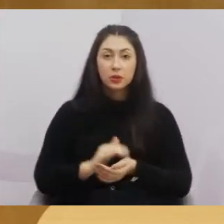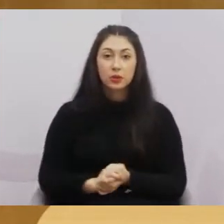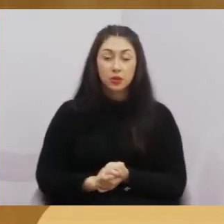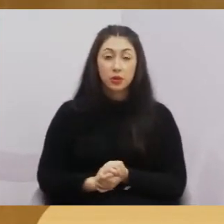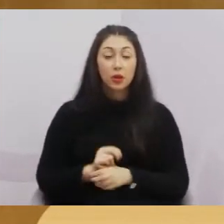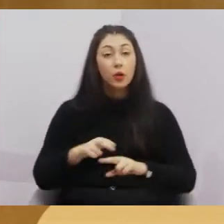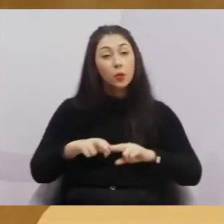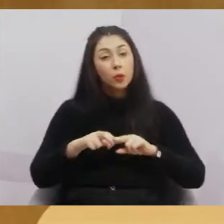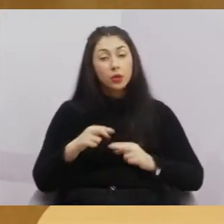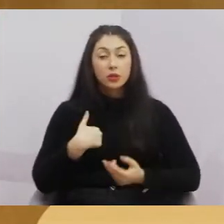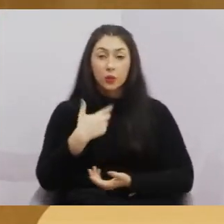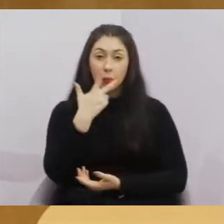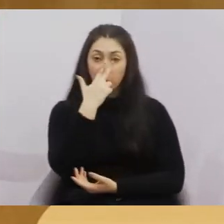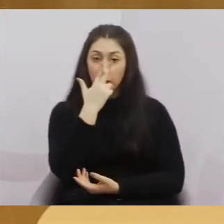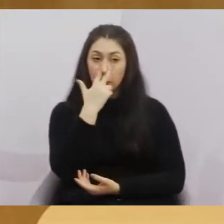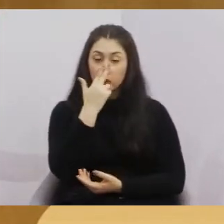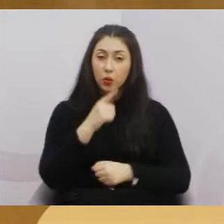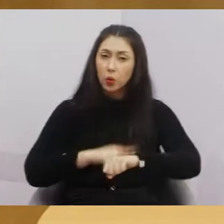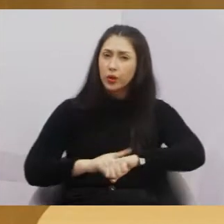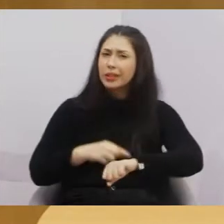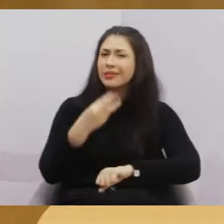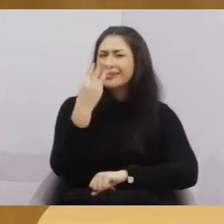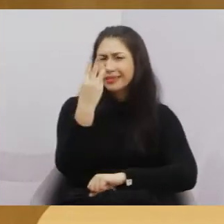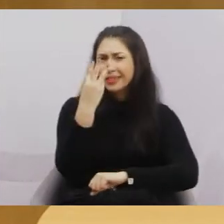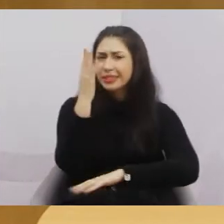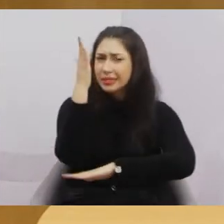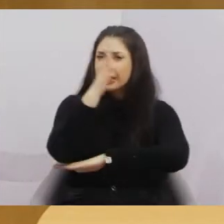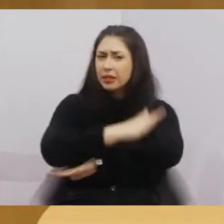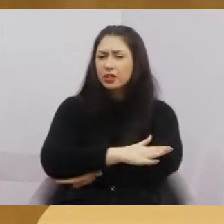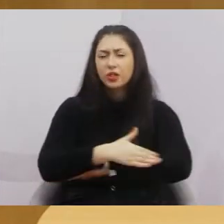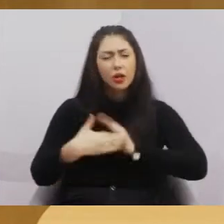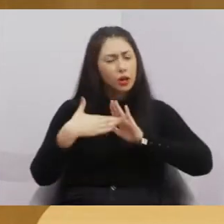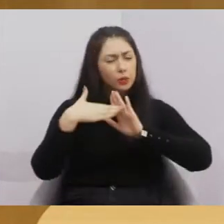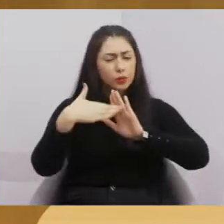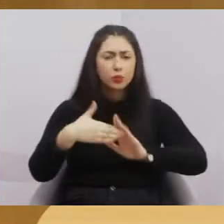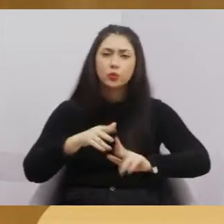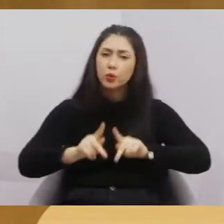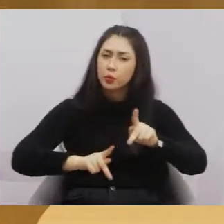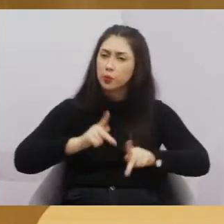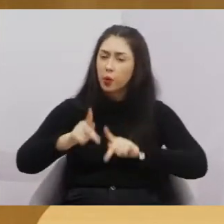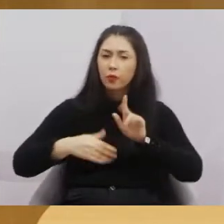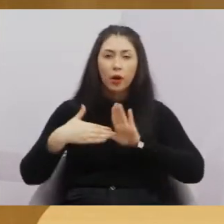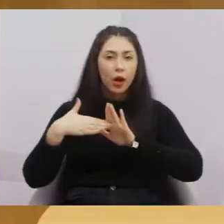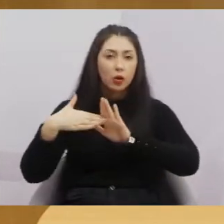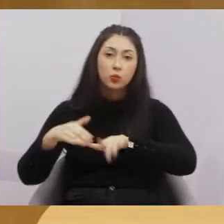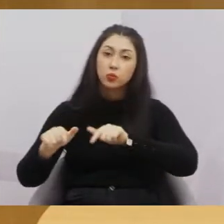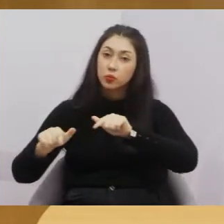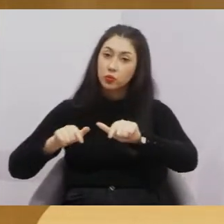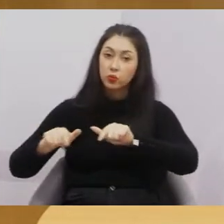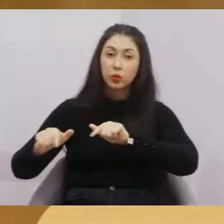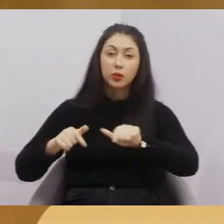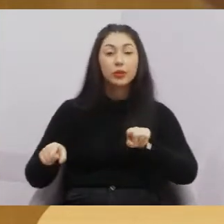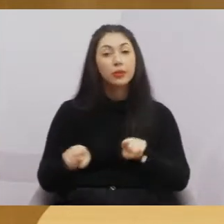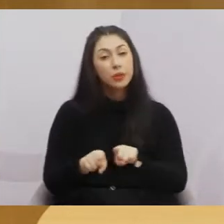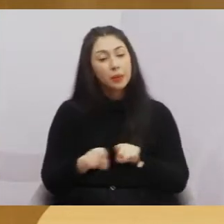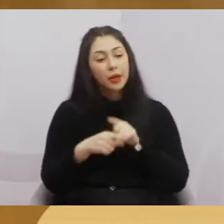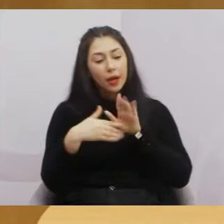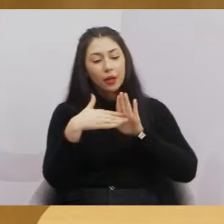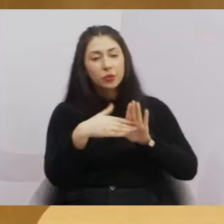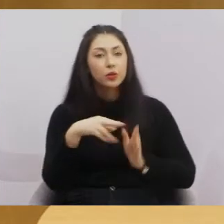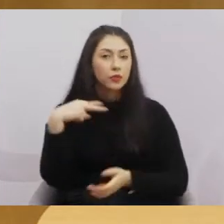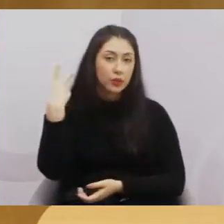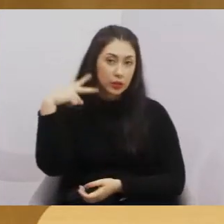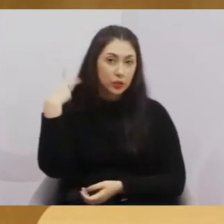Por isso, eu acho que às 15 horas atende a população, atende os trabalhadores e também atende os